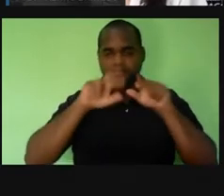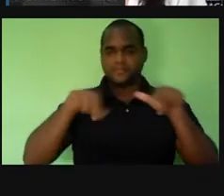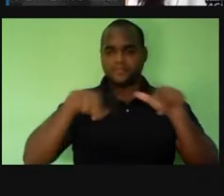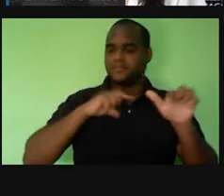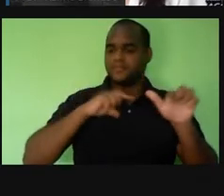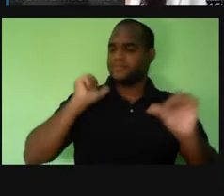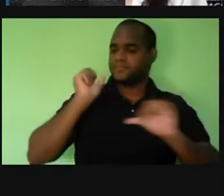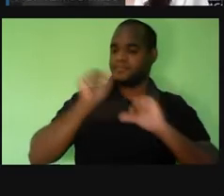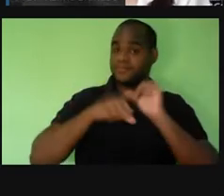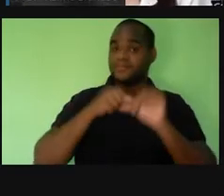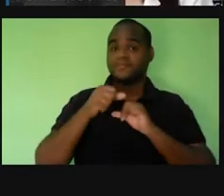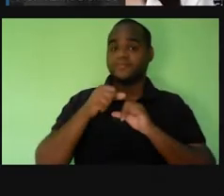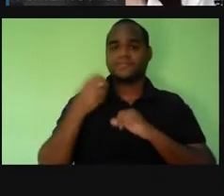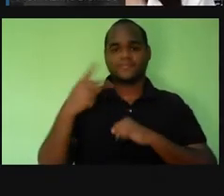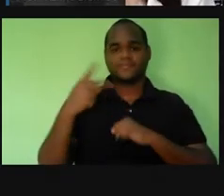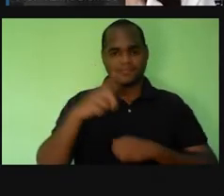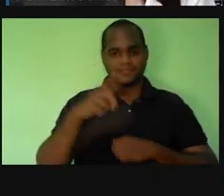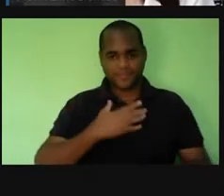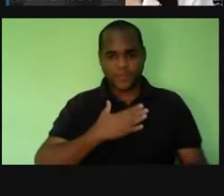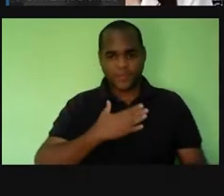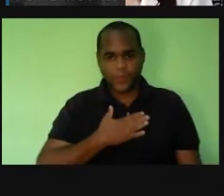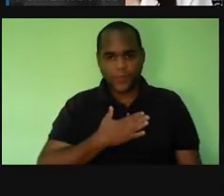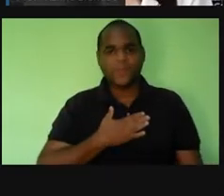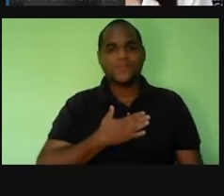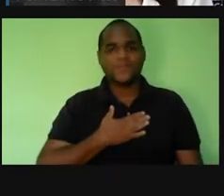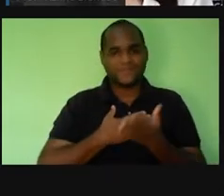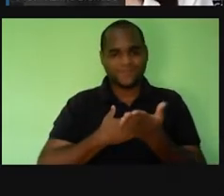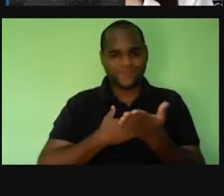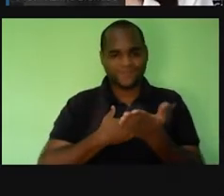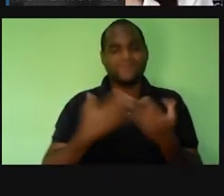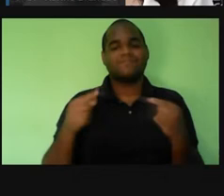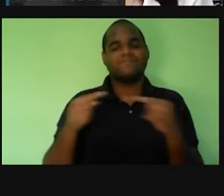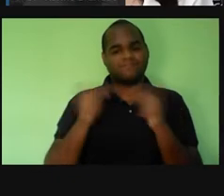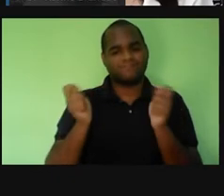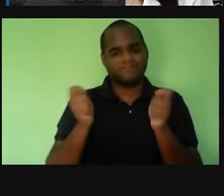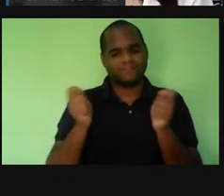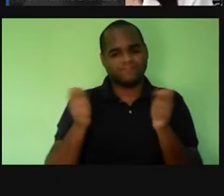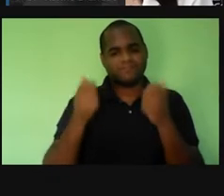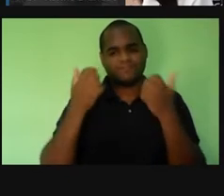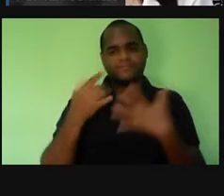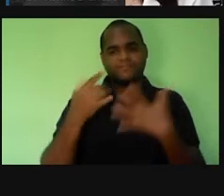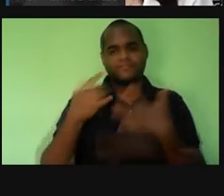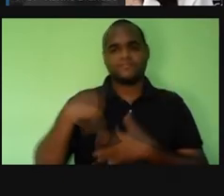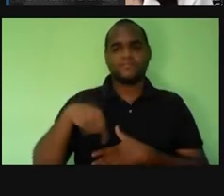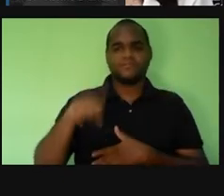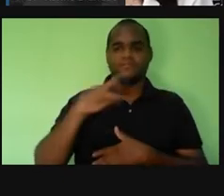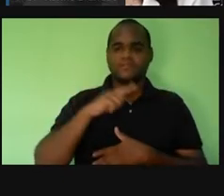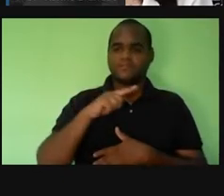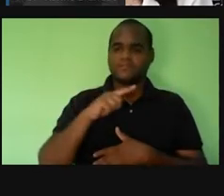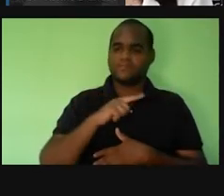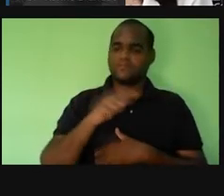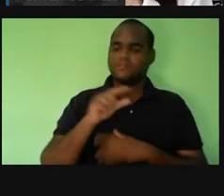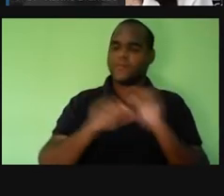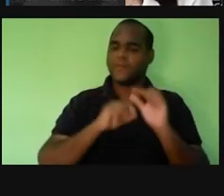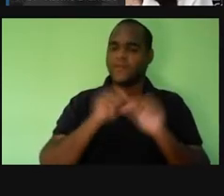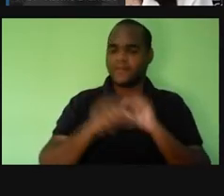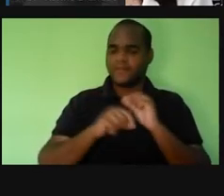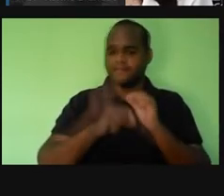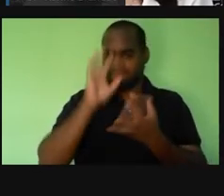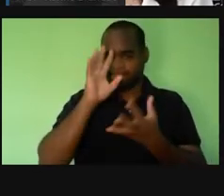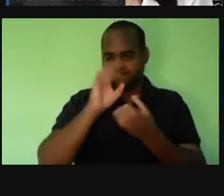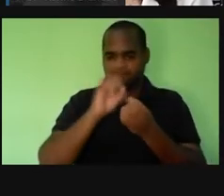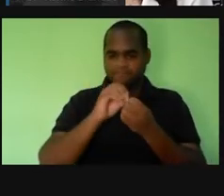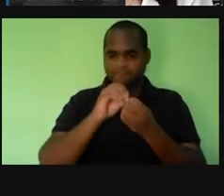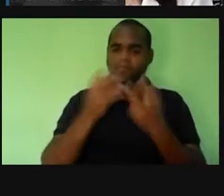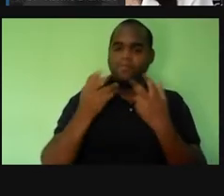alteração dele aqui. Gostaram? Agora, essa é uma forma, né? Da gente observar, tá?